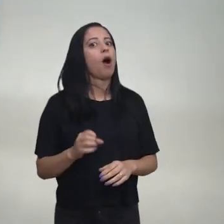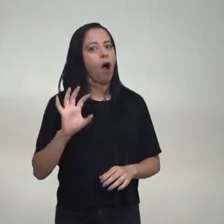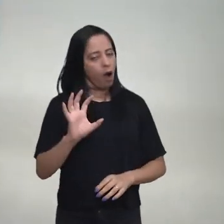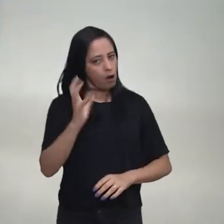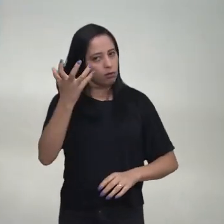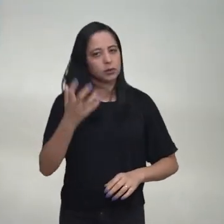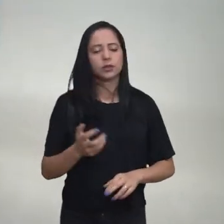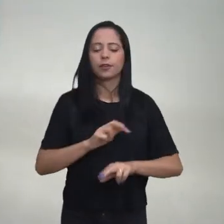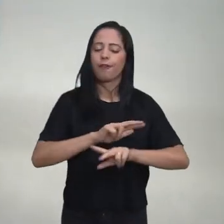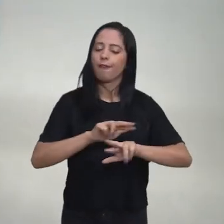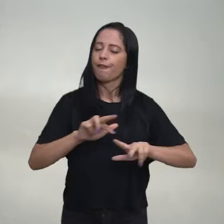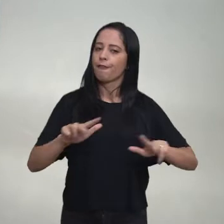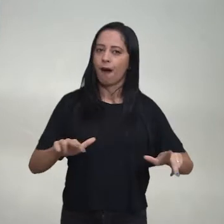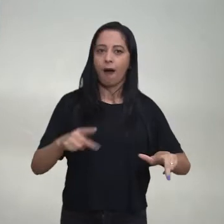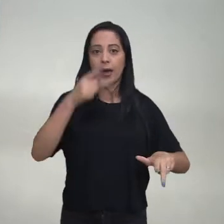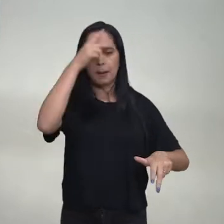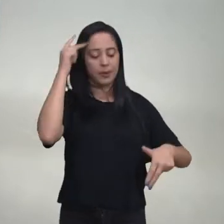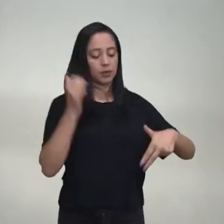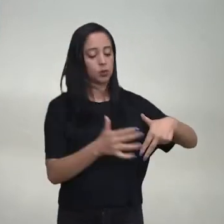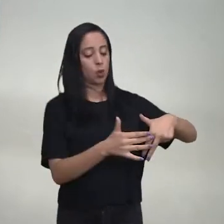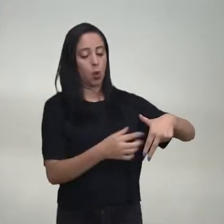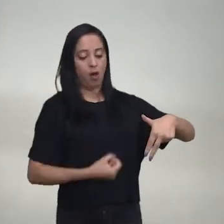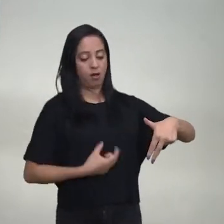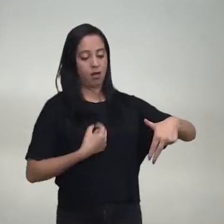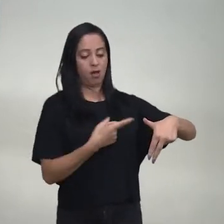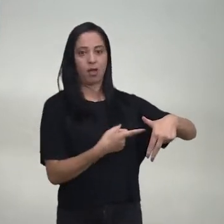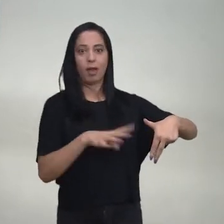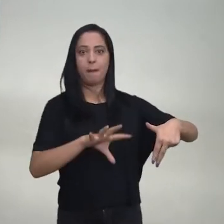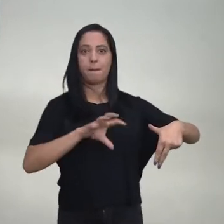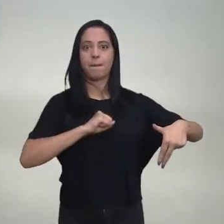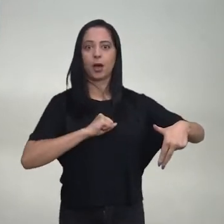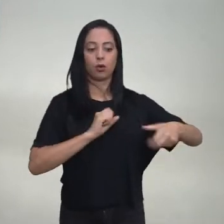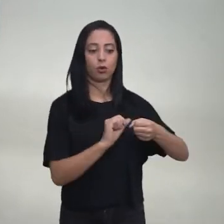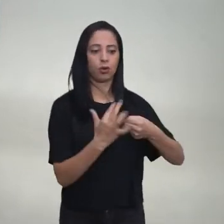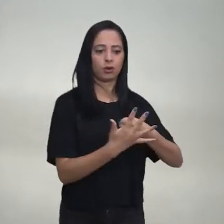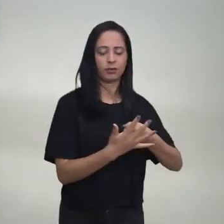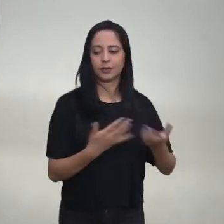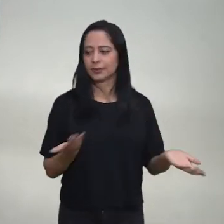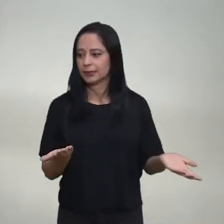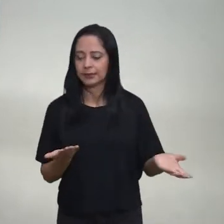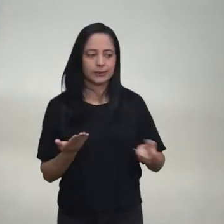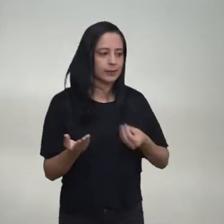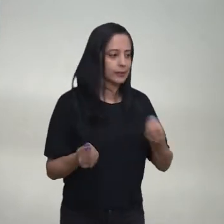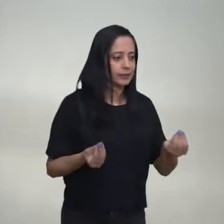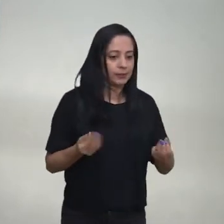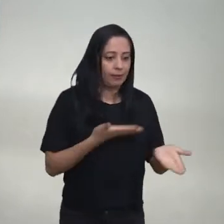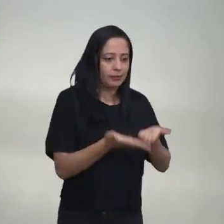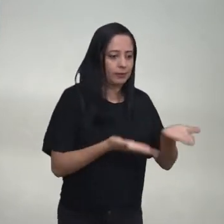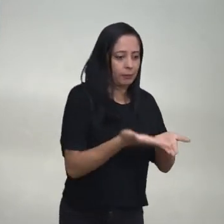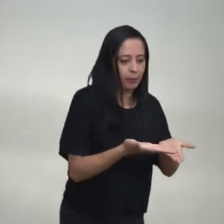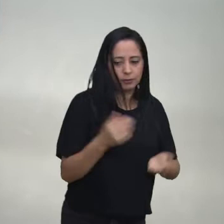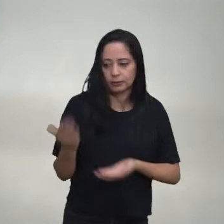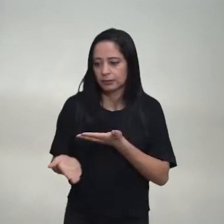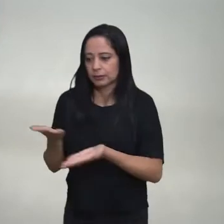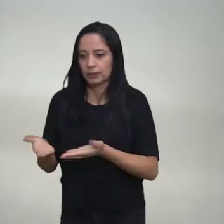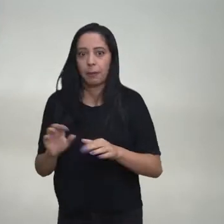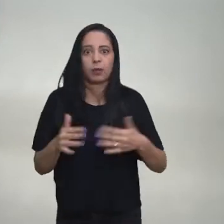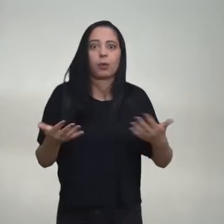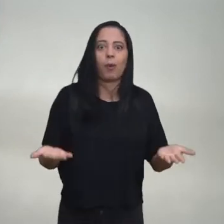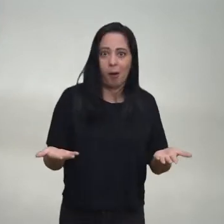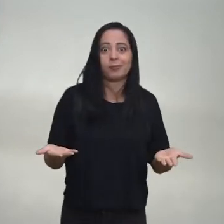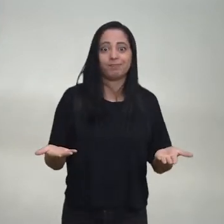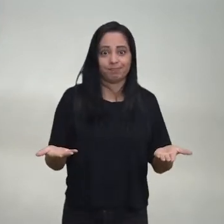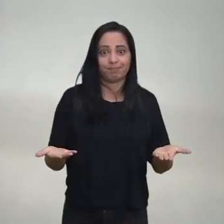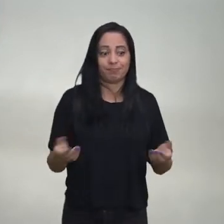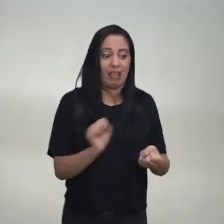aqui com leucemia aguda que eram positivos para a Covid. E aí você fica naquela situação de ter que esperar aquele período e ao mesmo